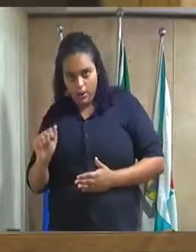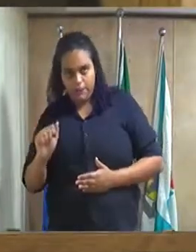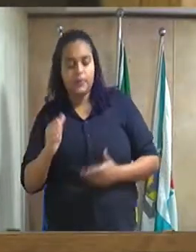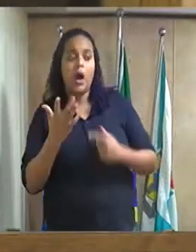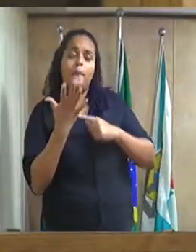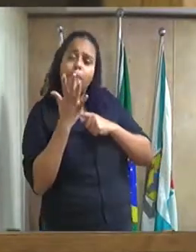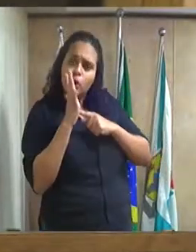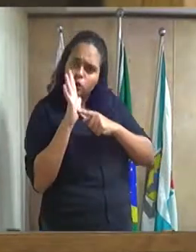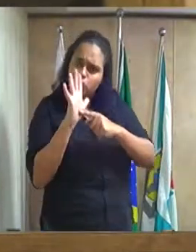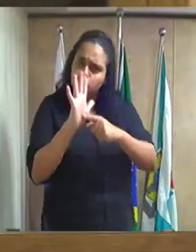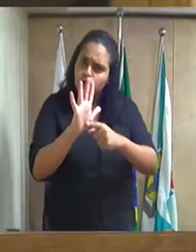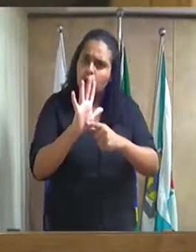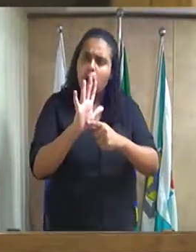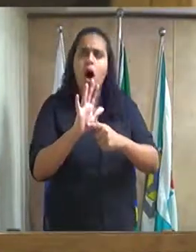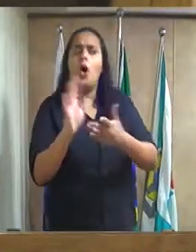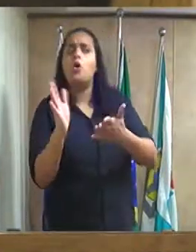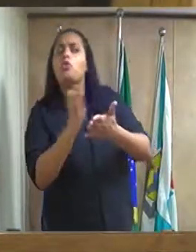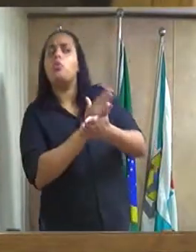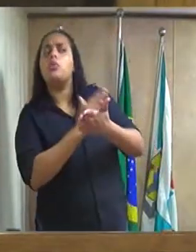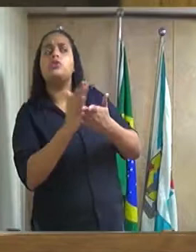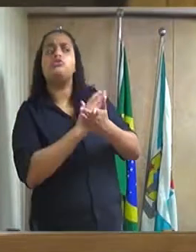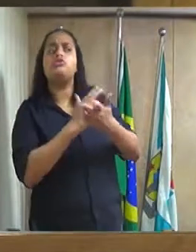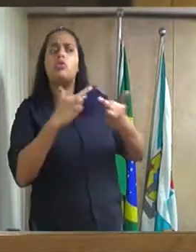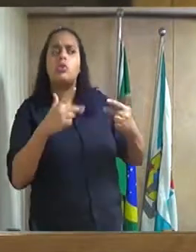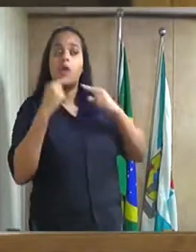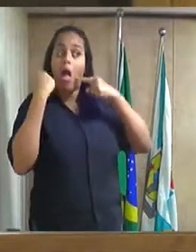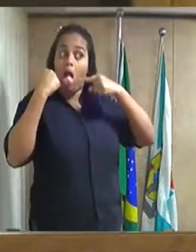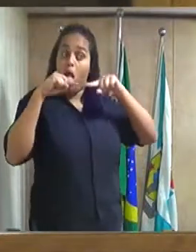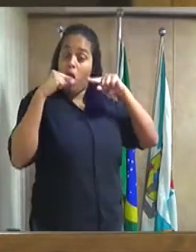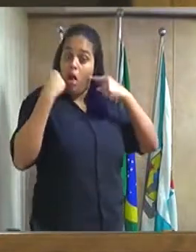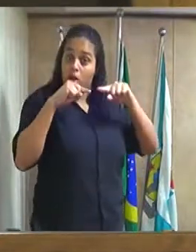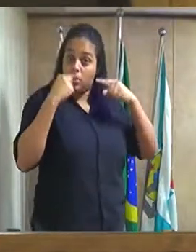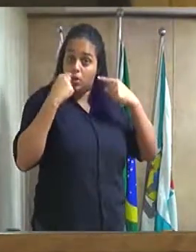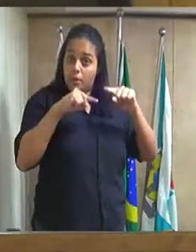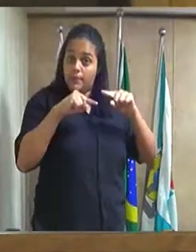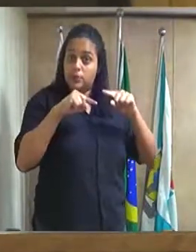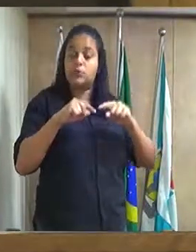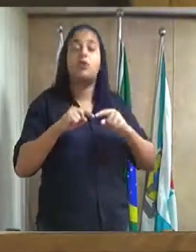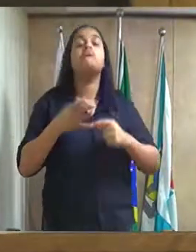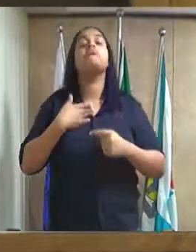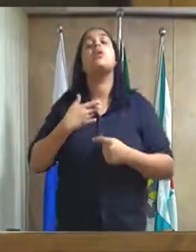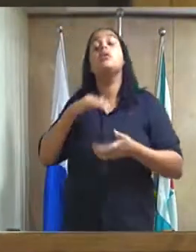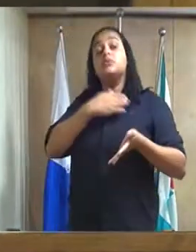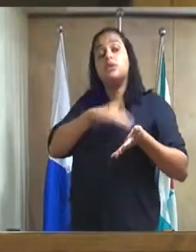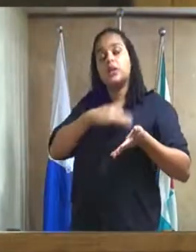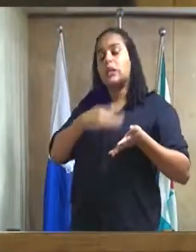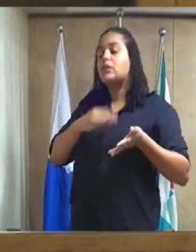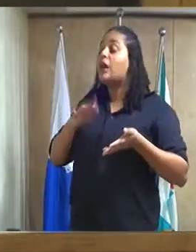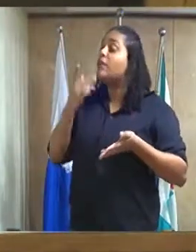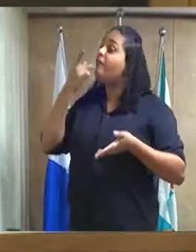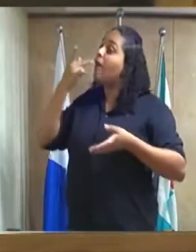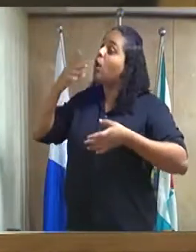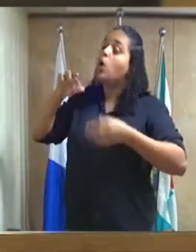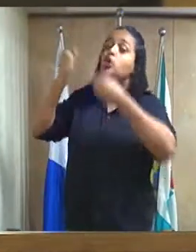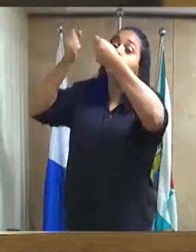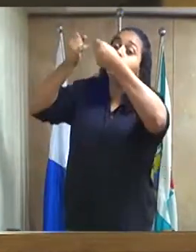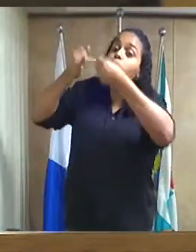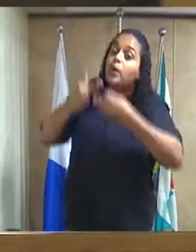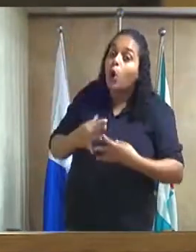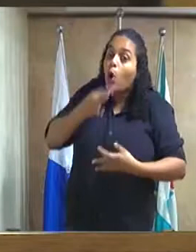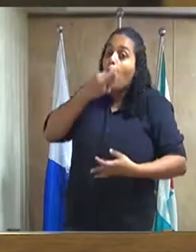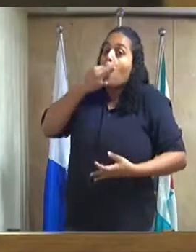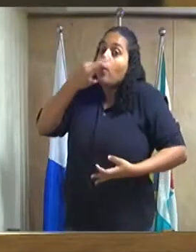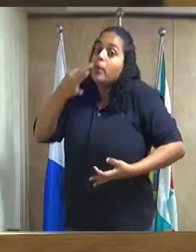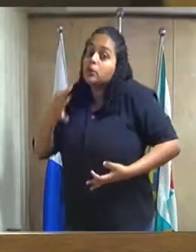eu questionei algumas coisas o secretário fez algumas justificativas senhor presidente